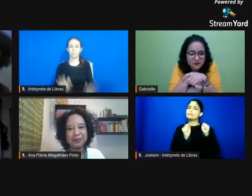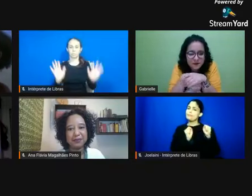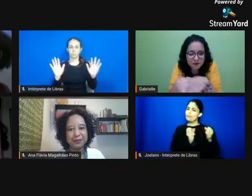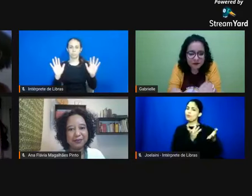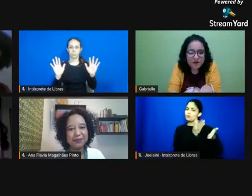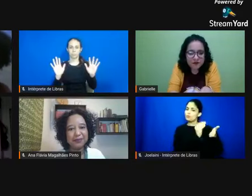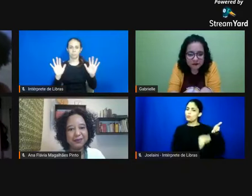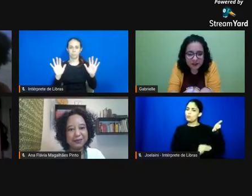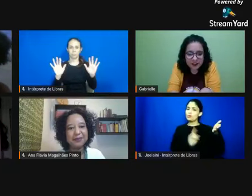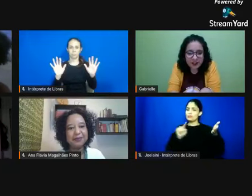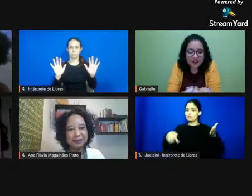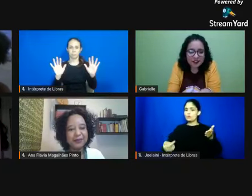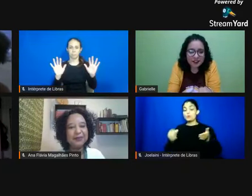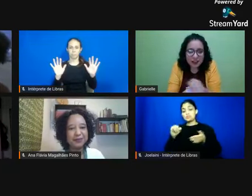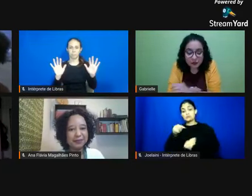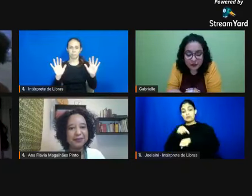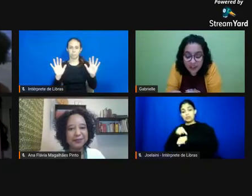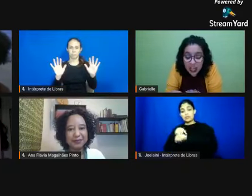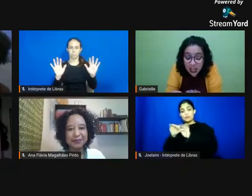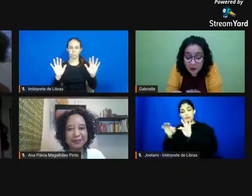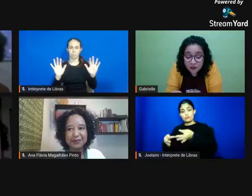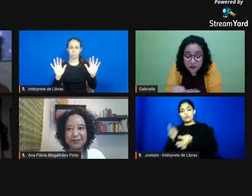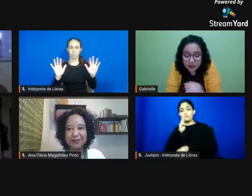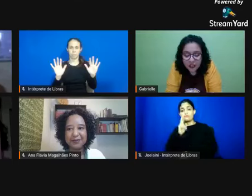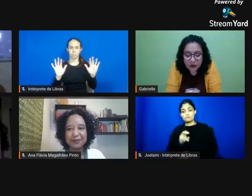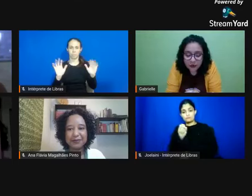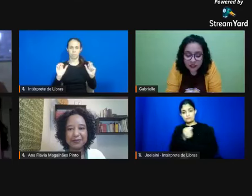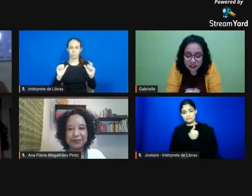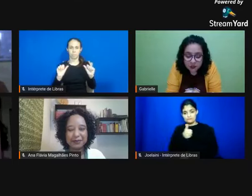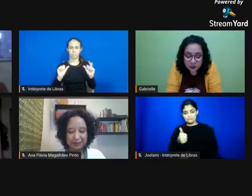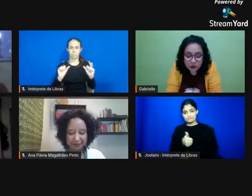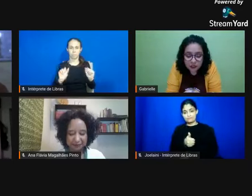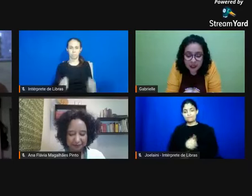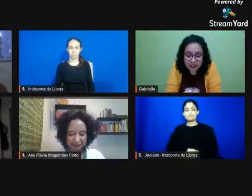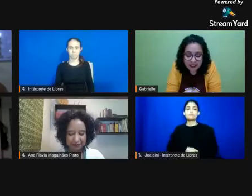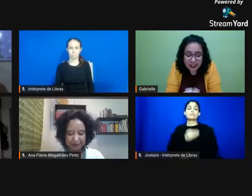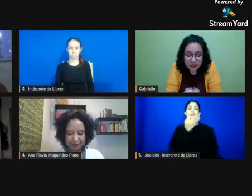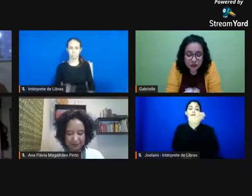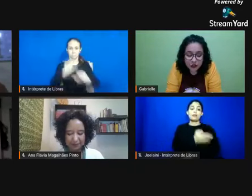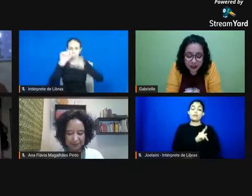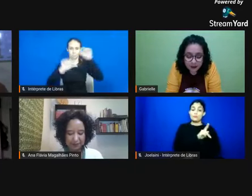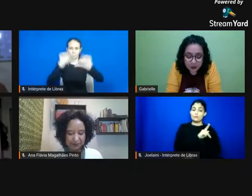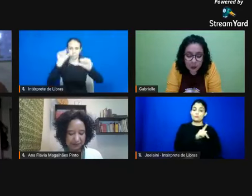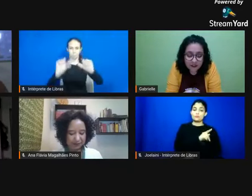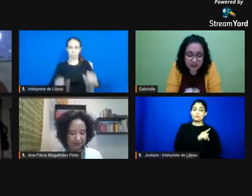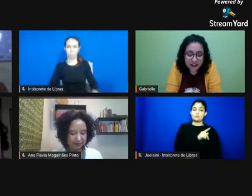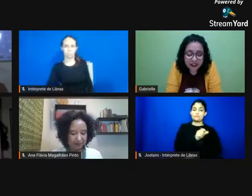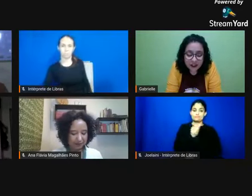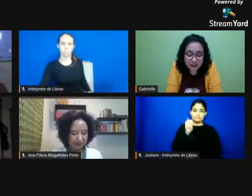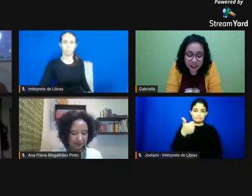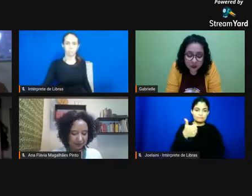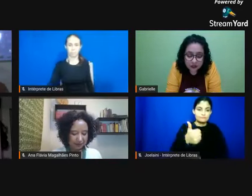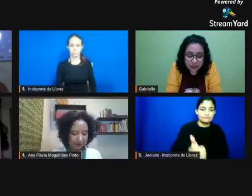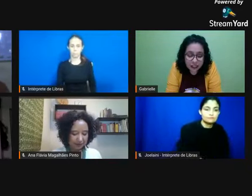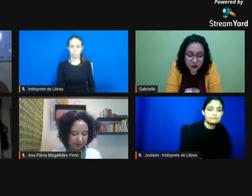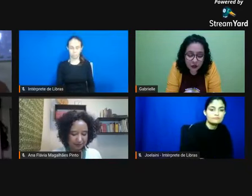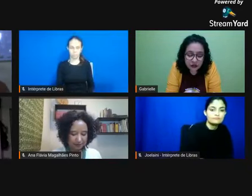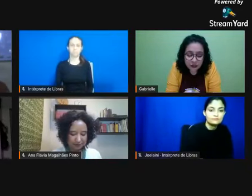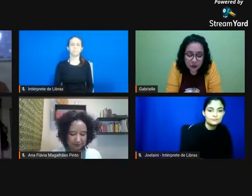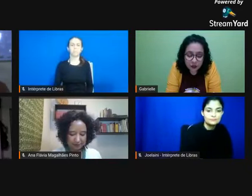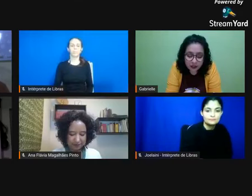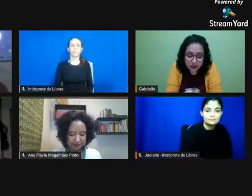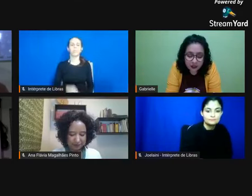der algum tempo. Certo. A professora Cheryl dos Santos possui experiência na área de história, com ênfase em escravidão,